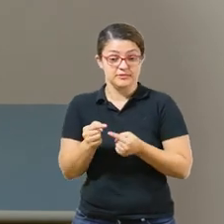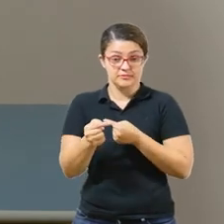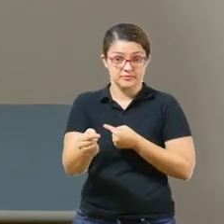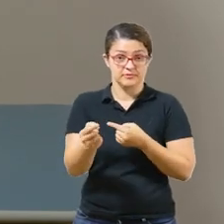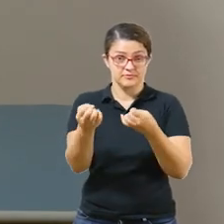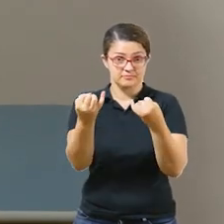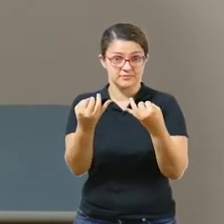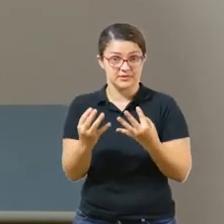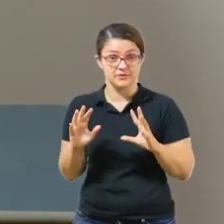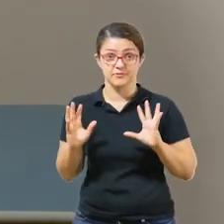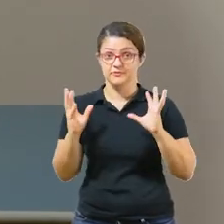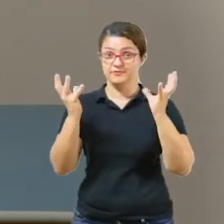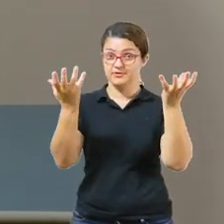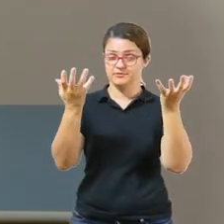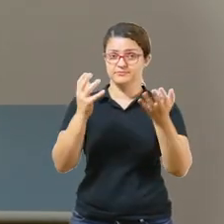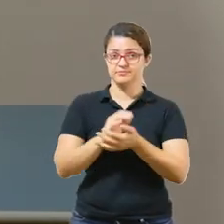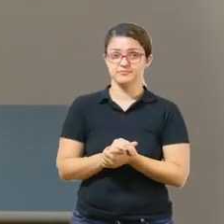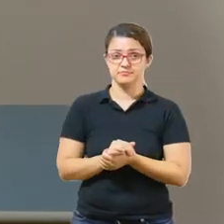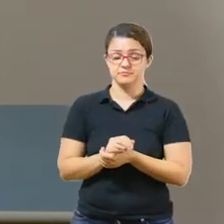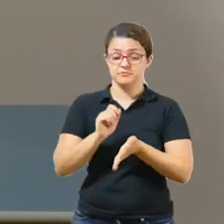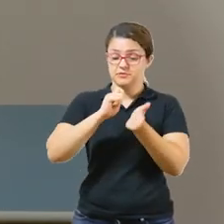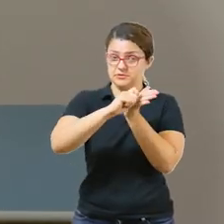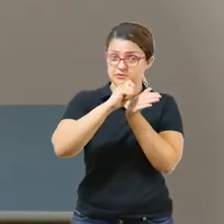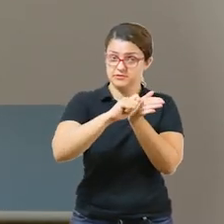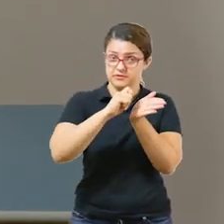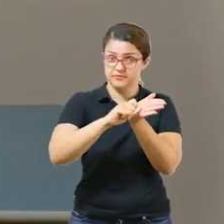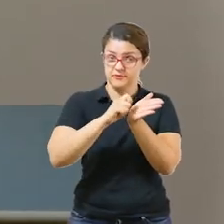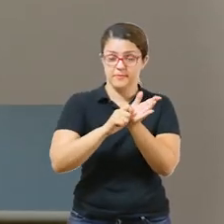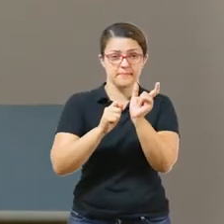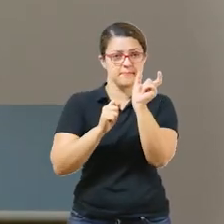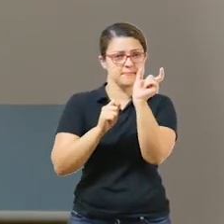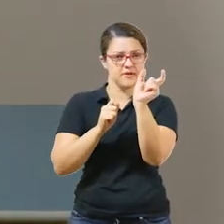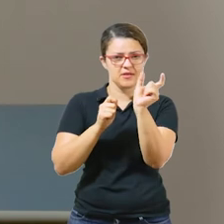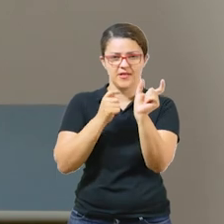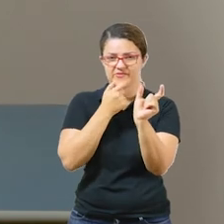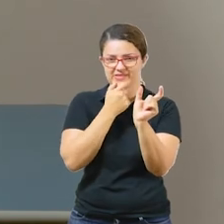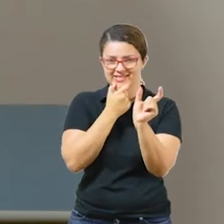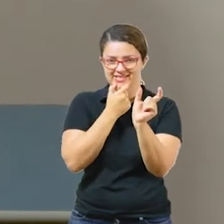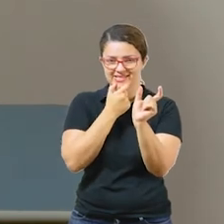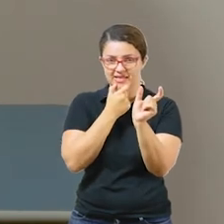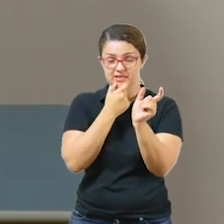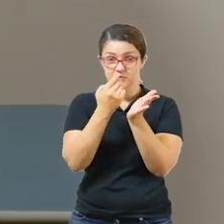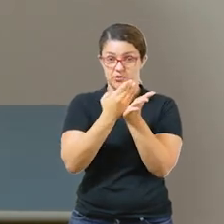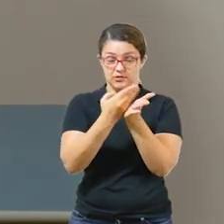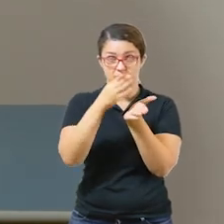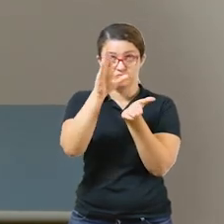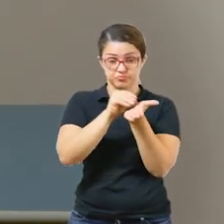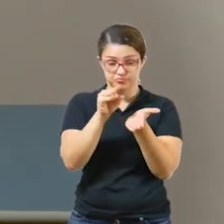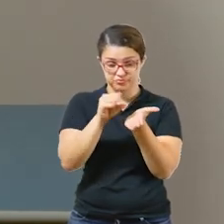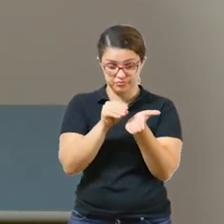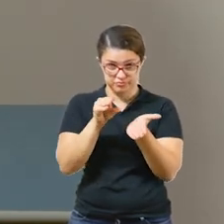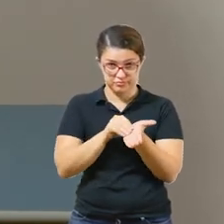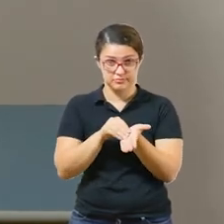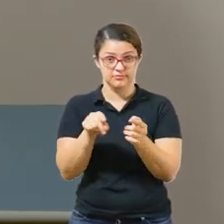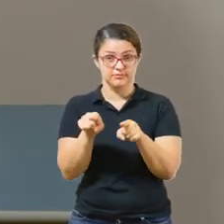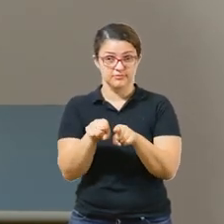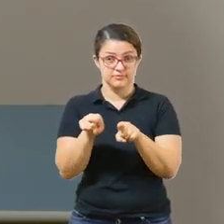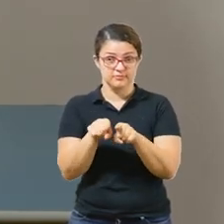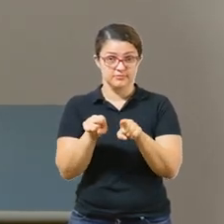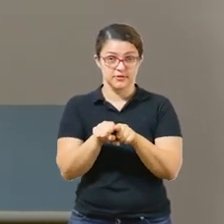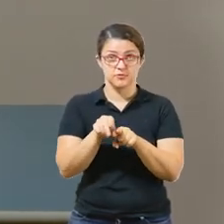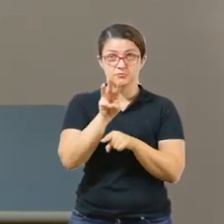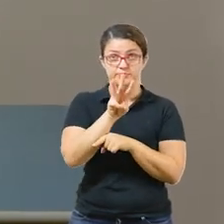vamos falar sobre as celebrations. Vocês irão escrever algumas palavras muito legais no seu caderno. E também